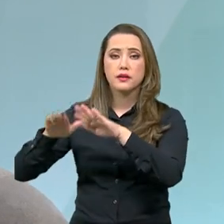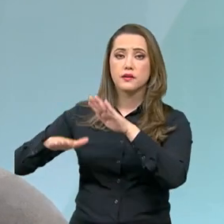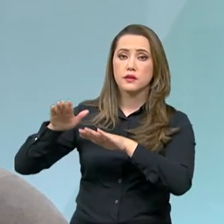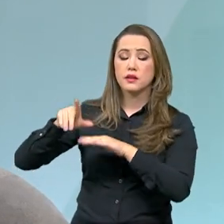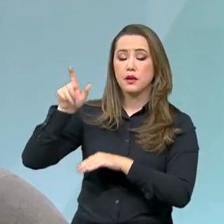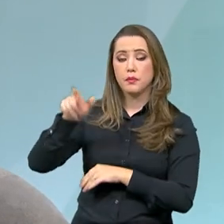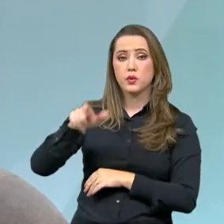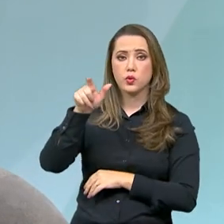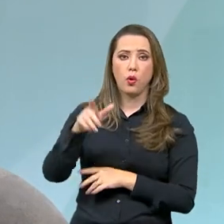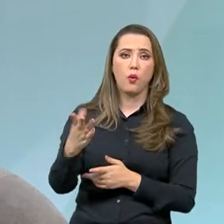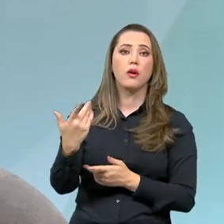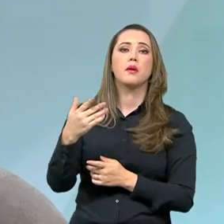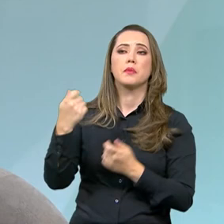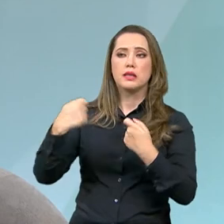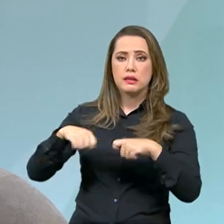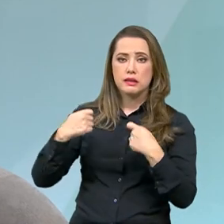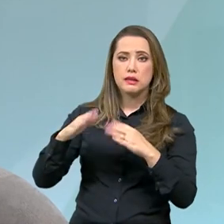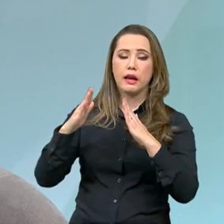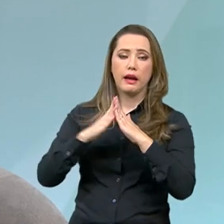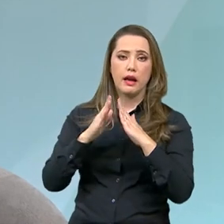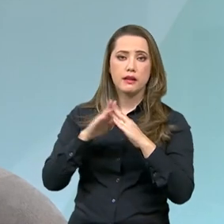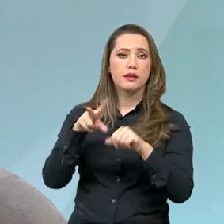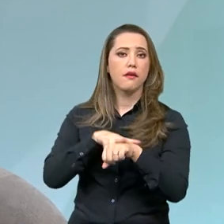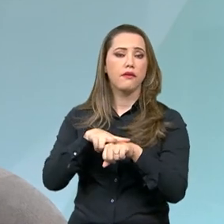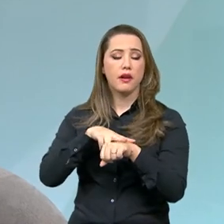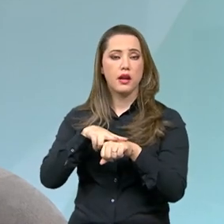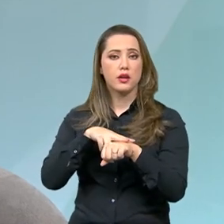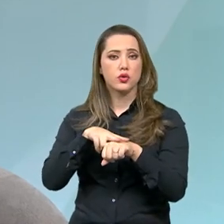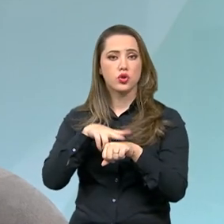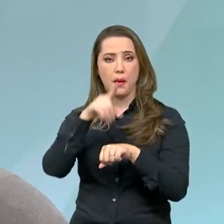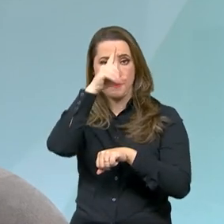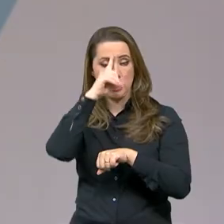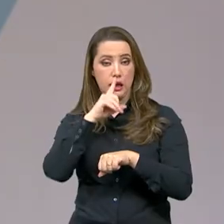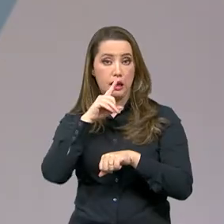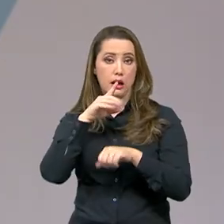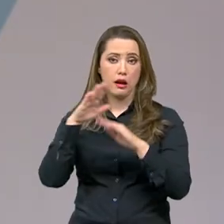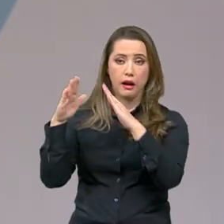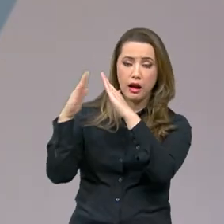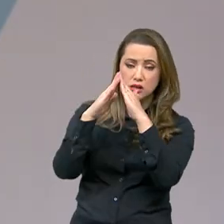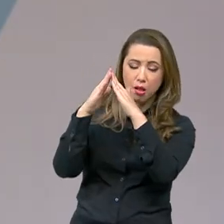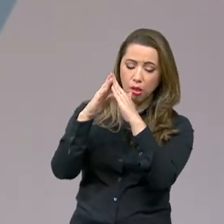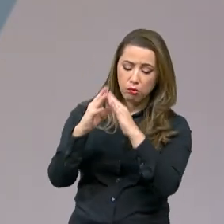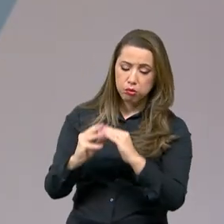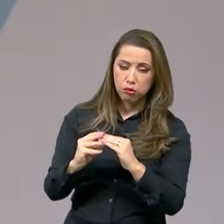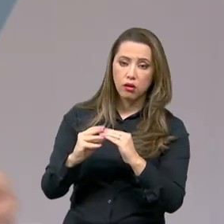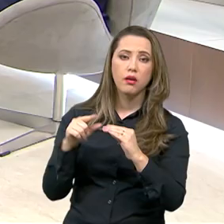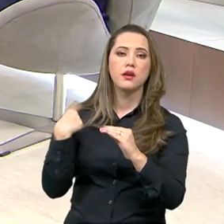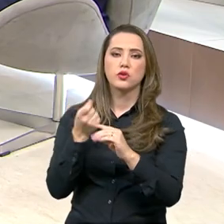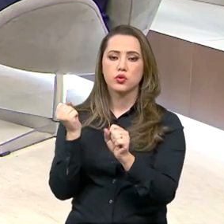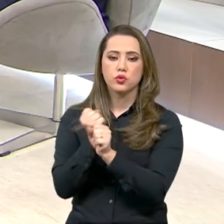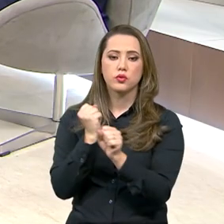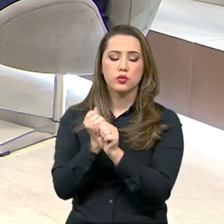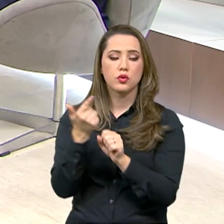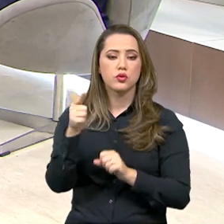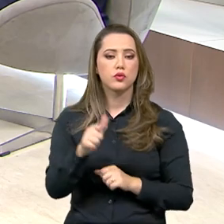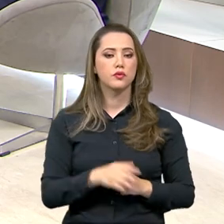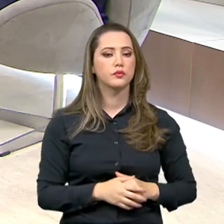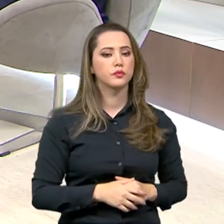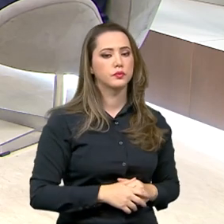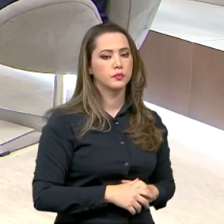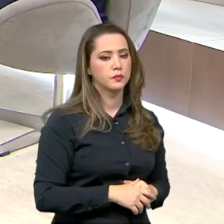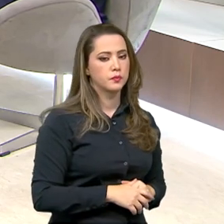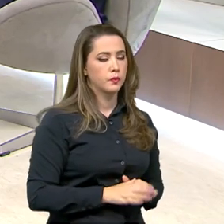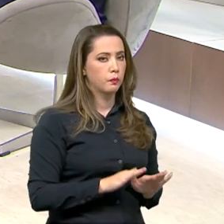no programa Casa de Arveja Amarela e eventualmente fiquem desabrigadas, que a gente reconstrói. E qual é o número de